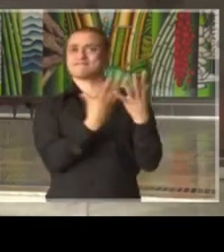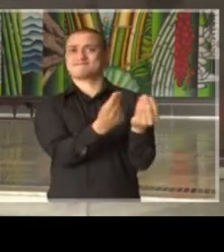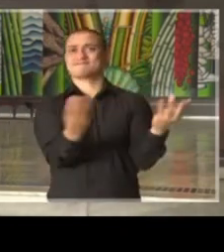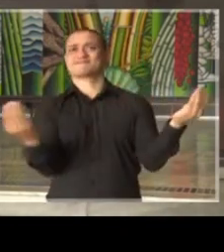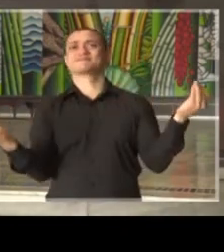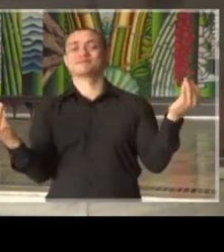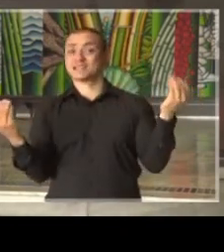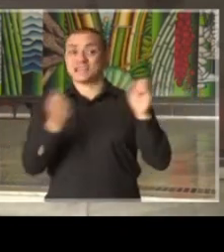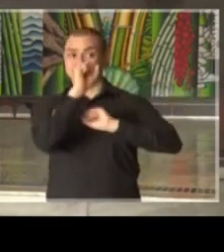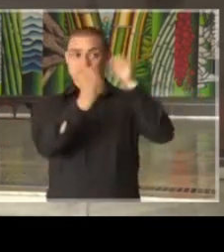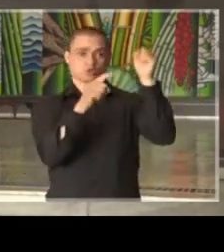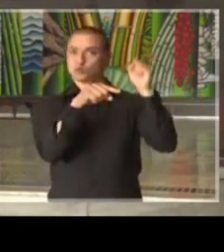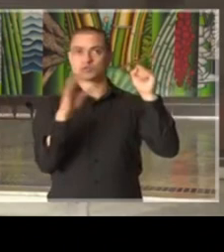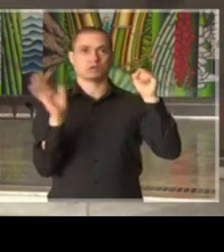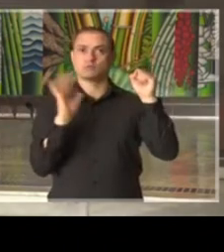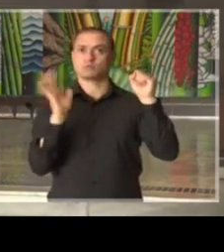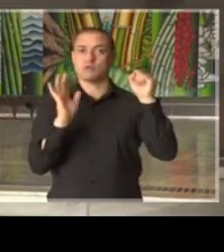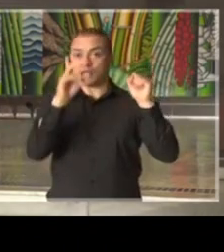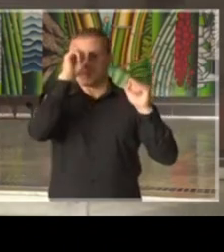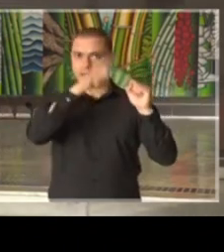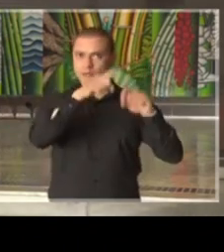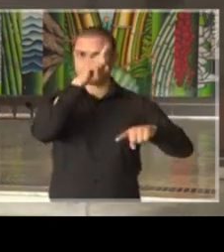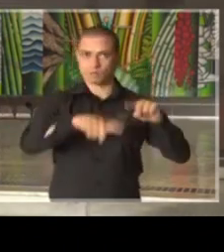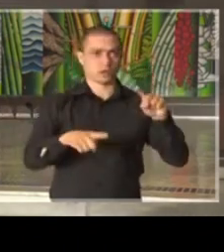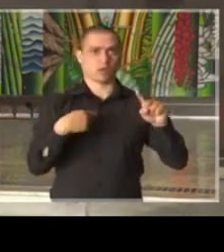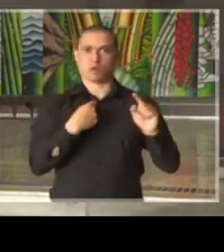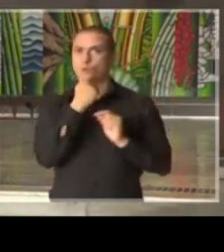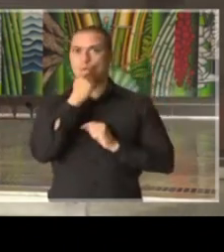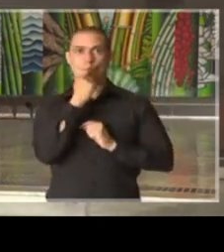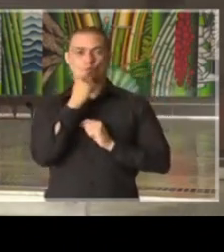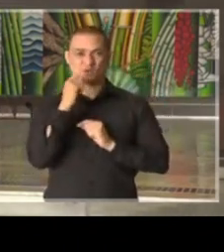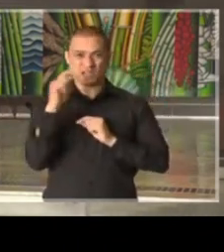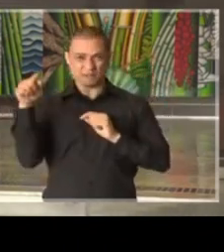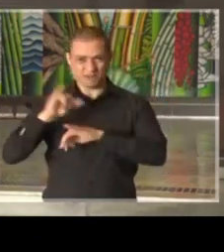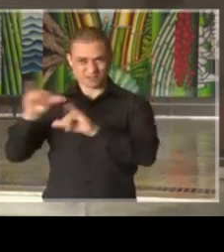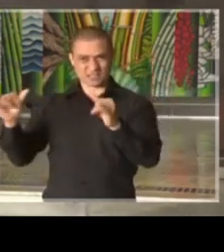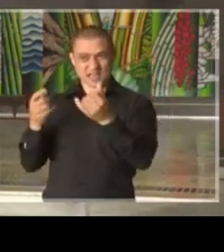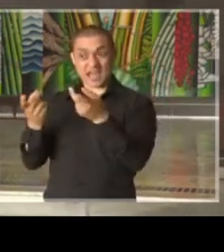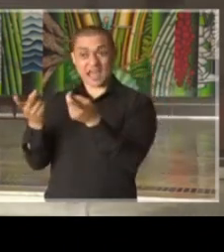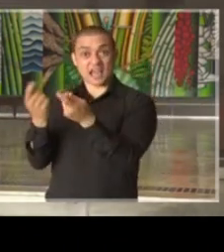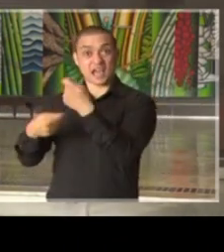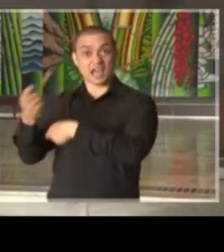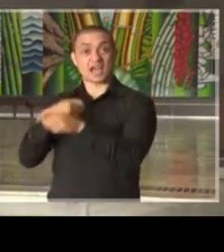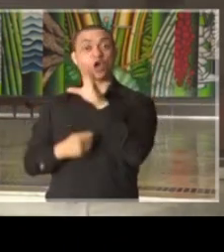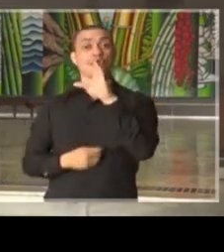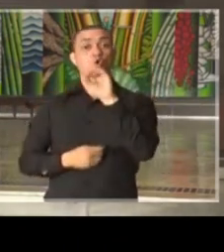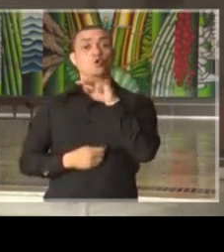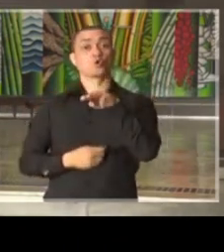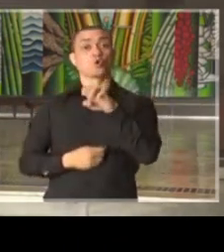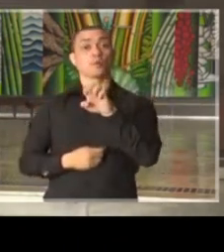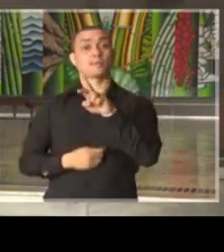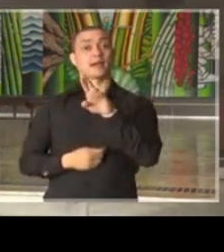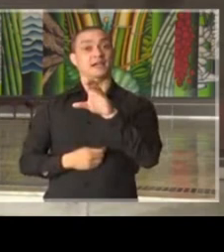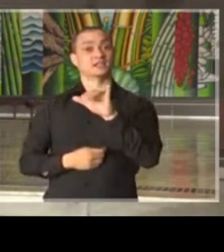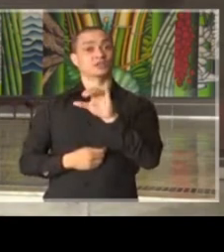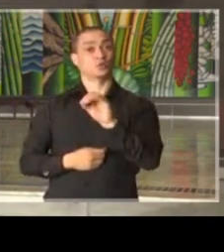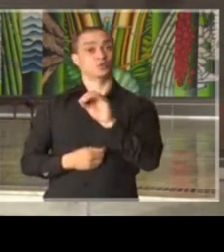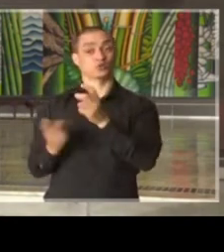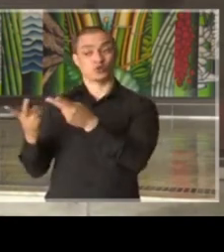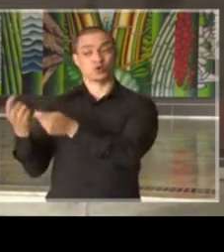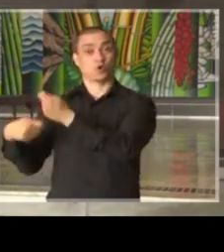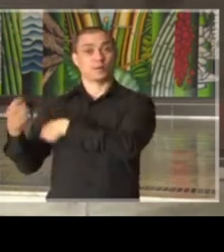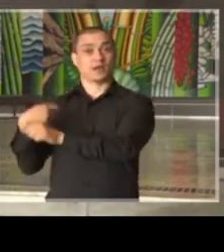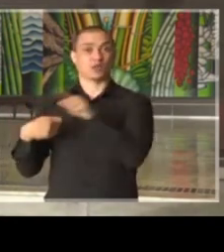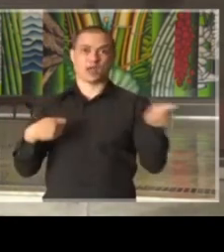nenhuma medida aqui anunciada é restritiva ao trabalho das indústrias. As indústrias